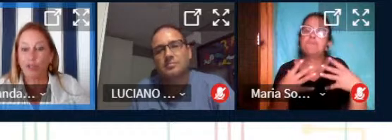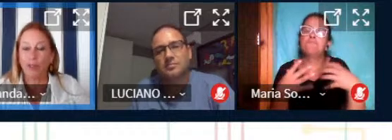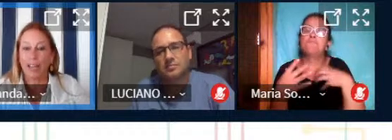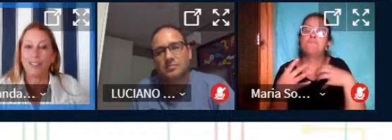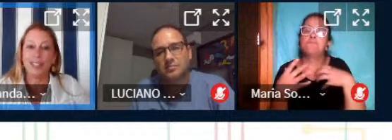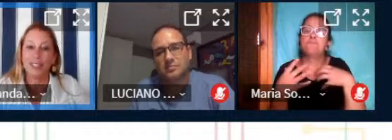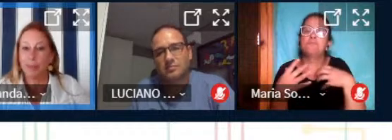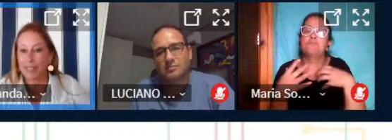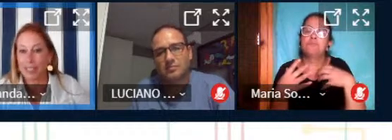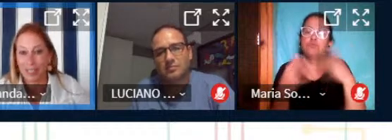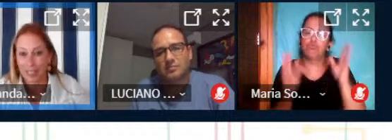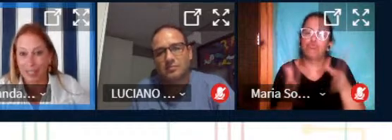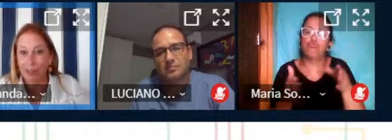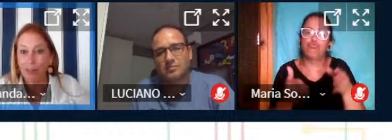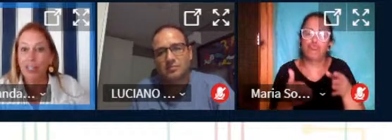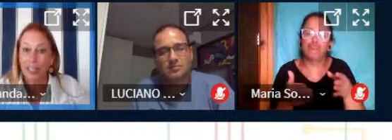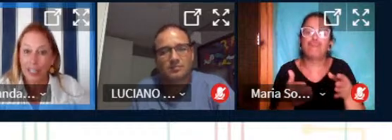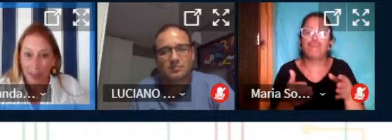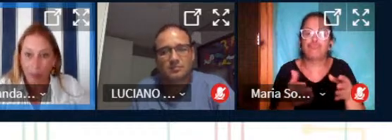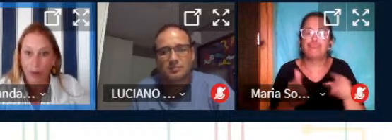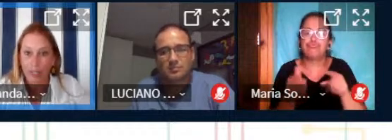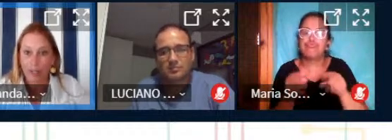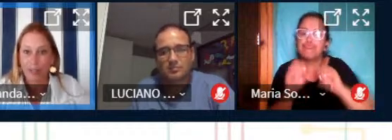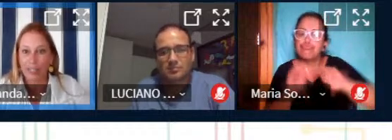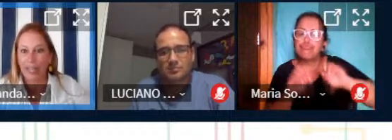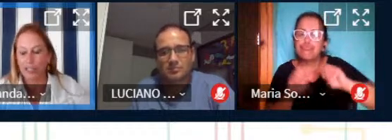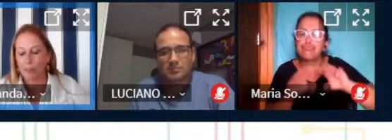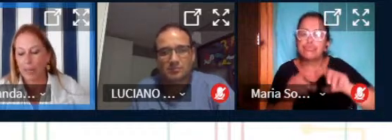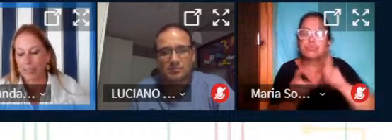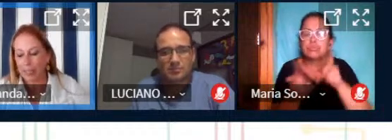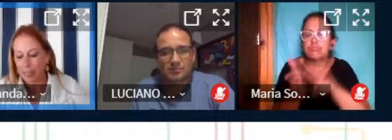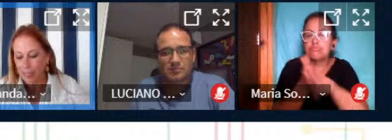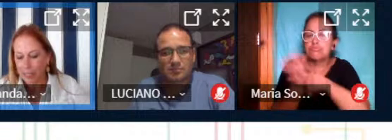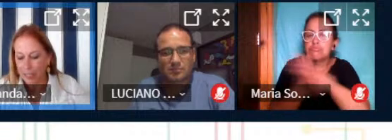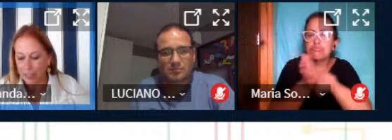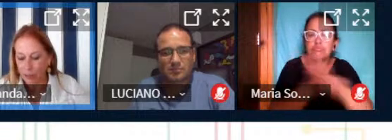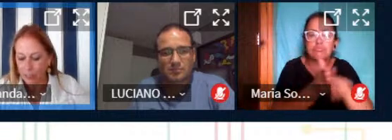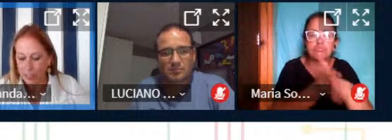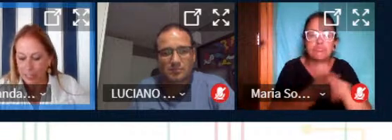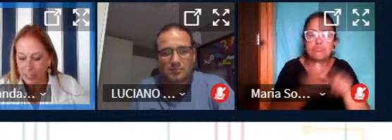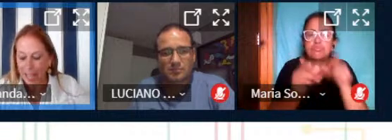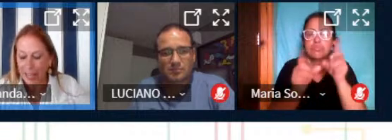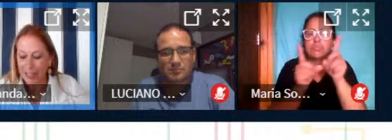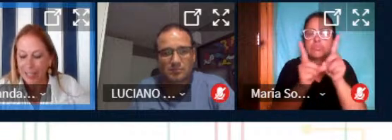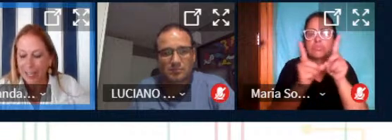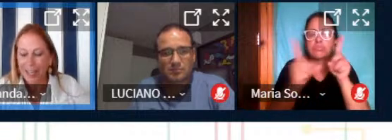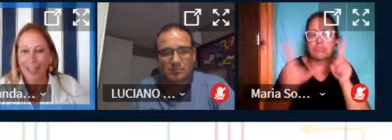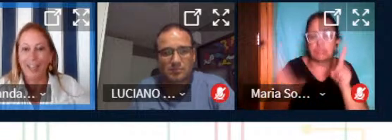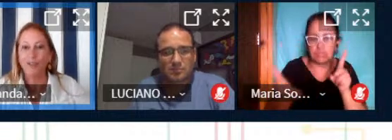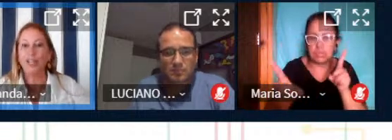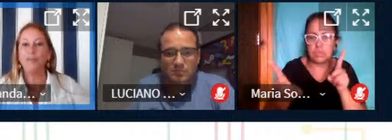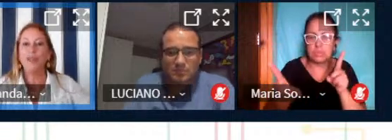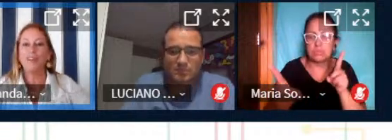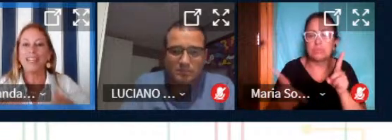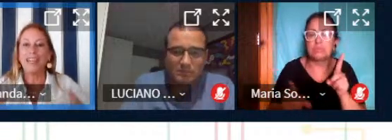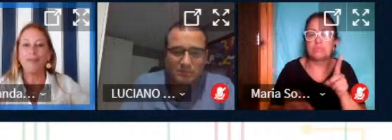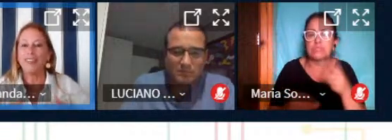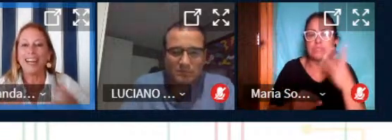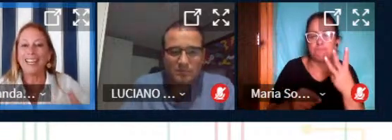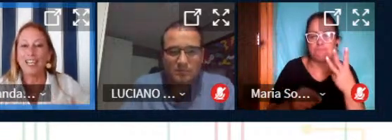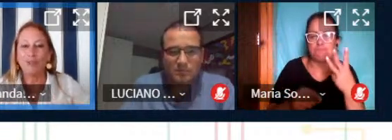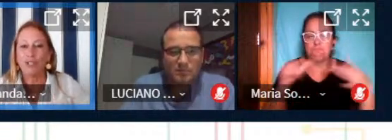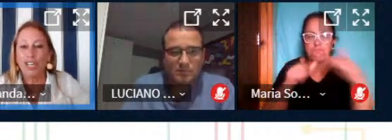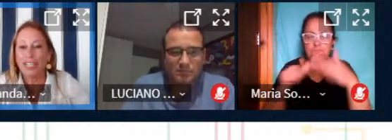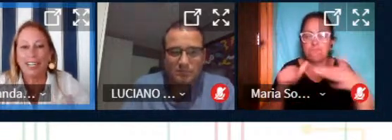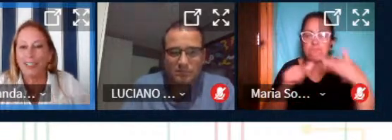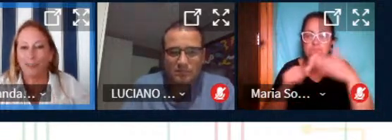eles estavam articulados em ensino, pesquisa e extensão que a mostra na verdade abarca todas as três áreas eu termino aqui